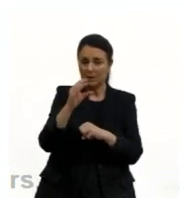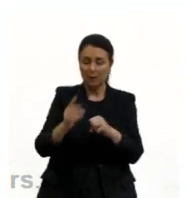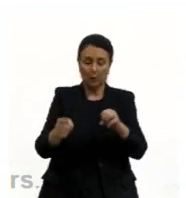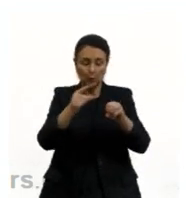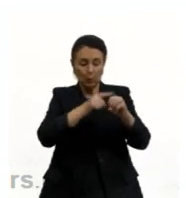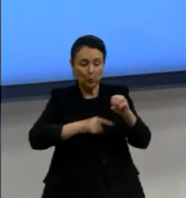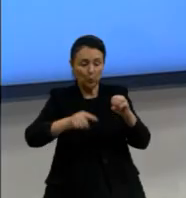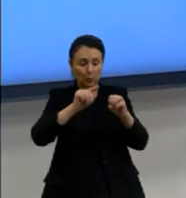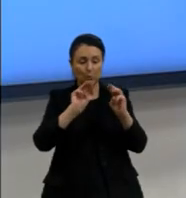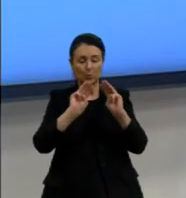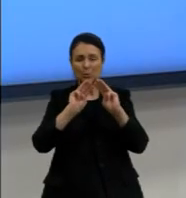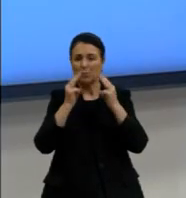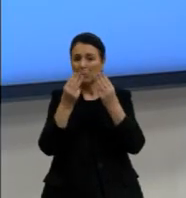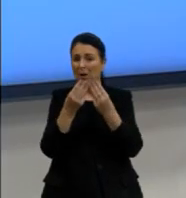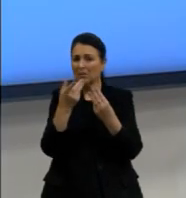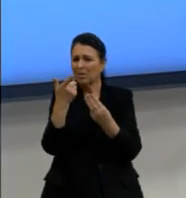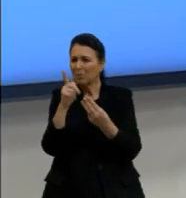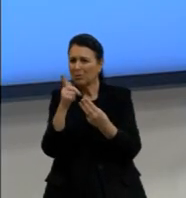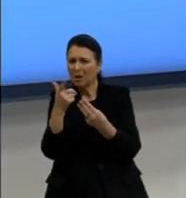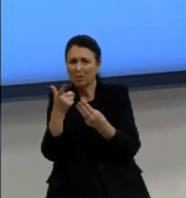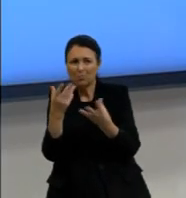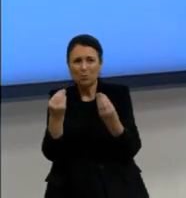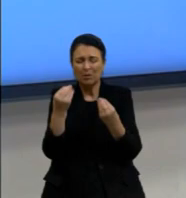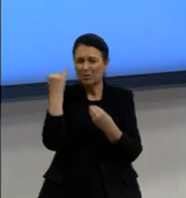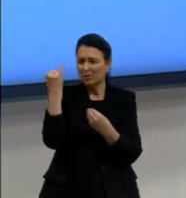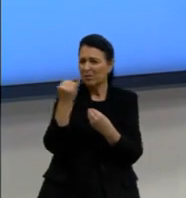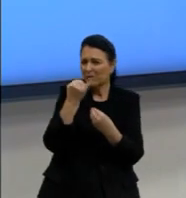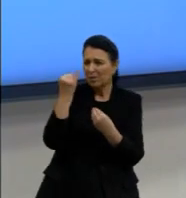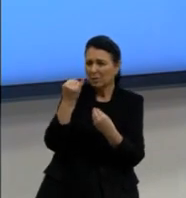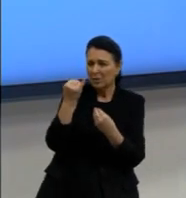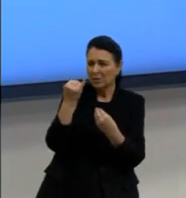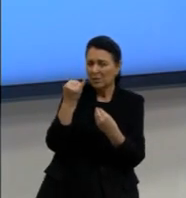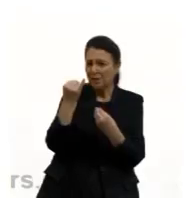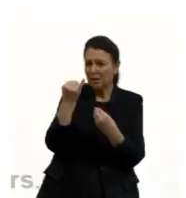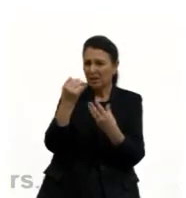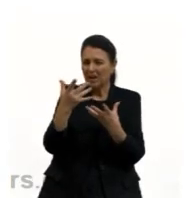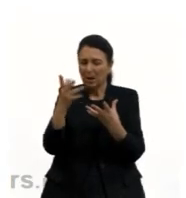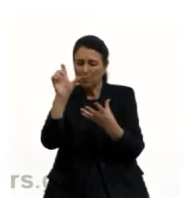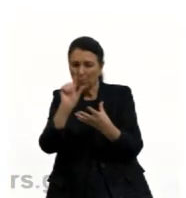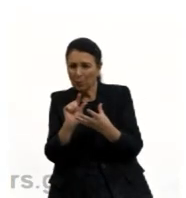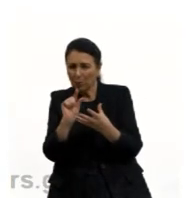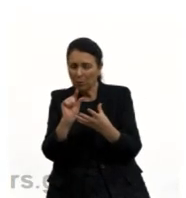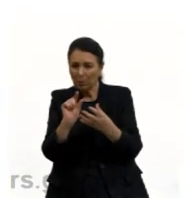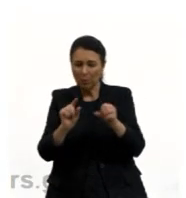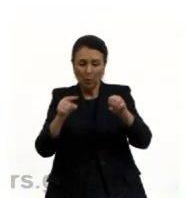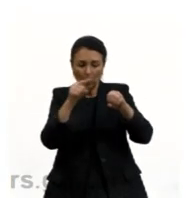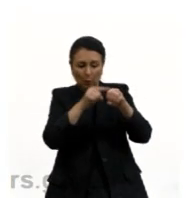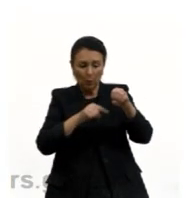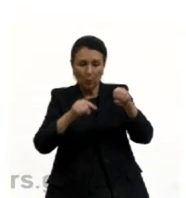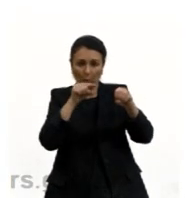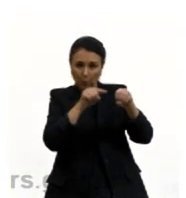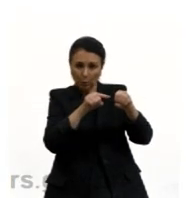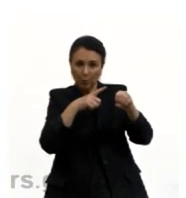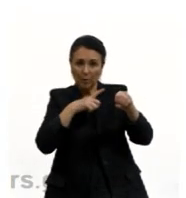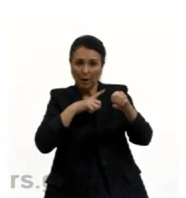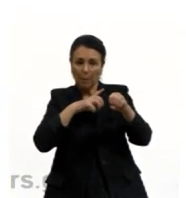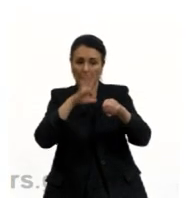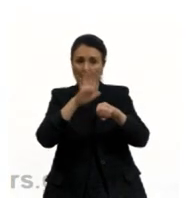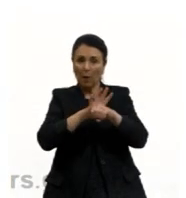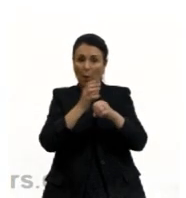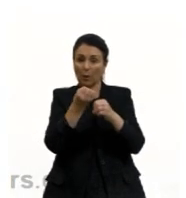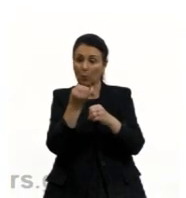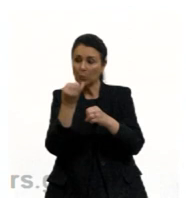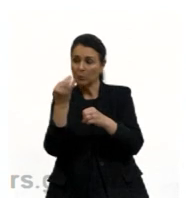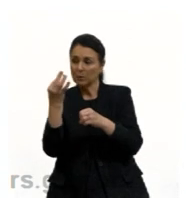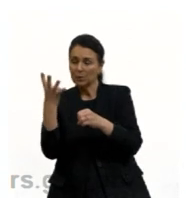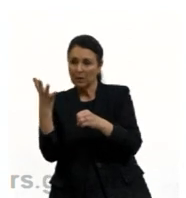de massa insignificante em relação à massa do elétron? Não, ele dizia que o núcleo é o que tem a maior massa, né, a maior massa